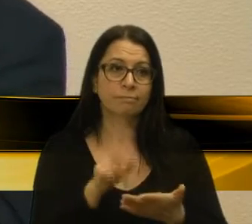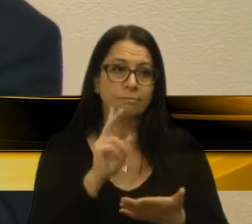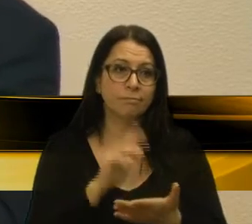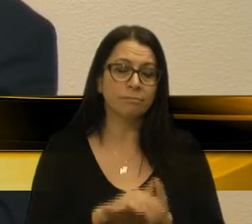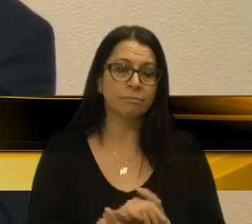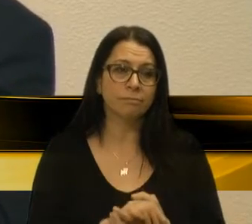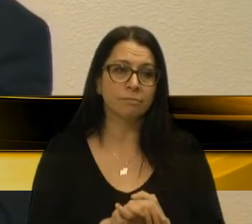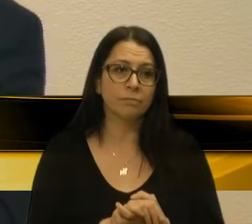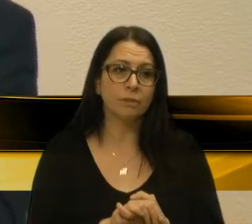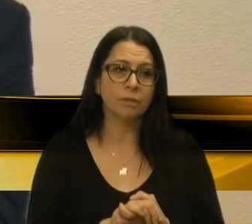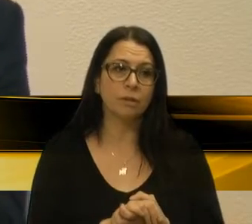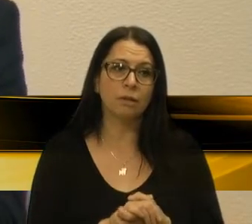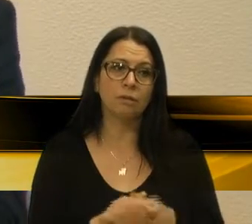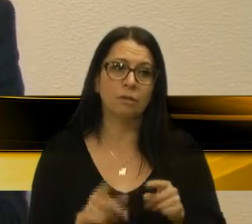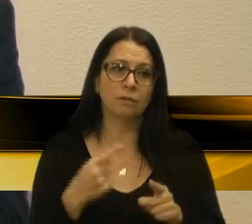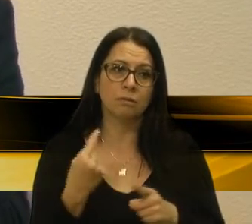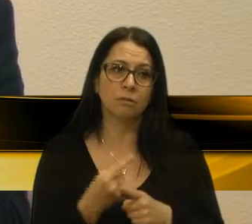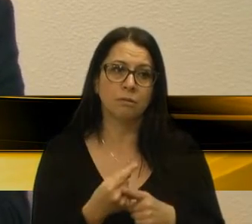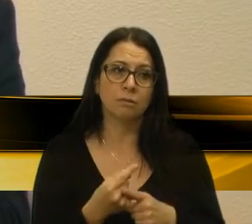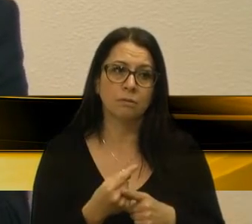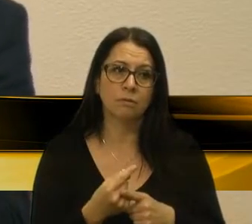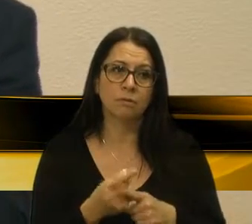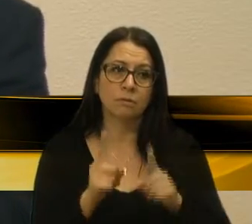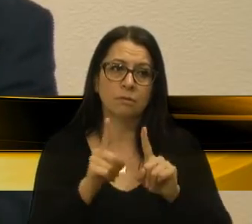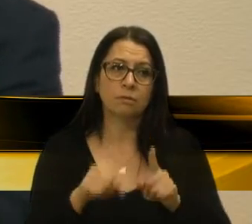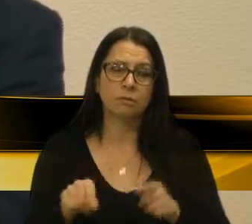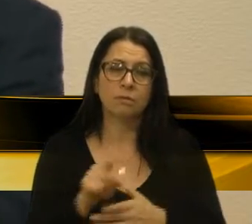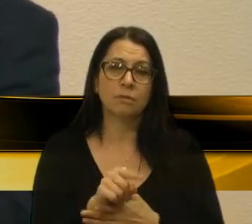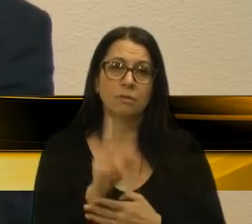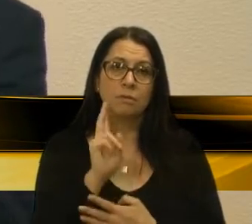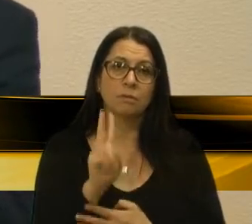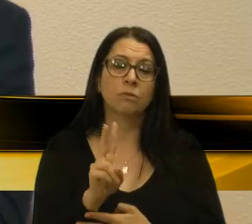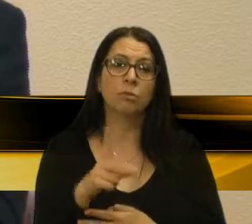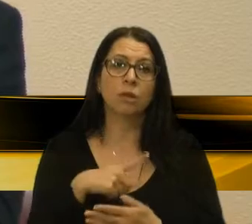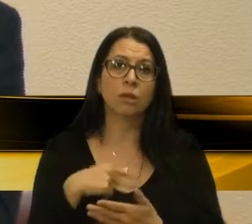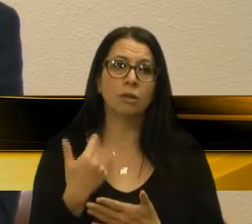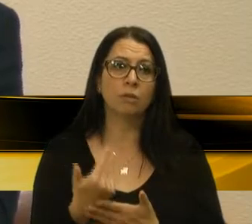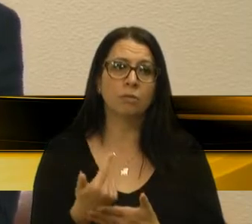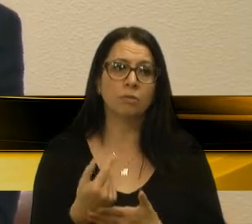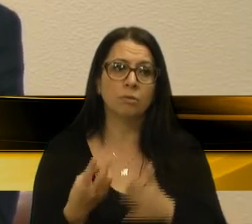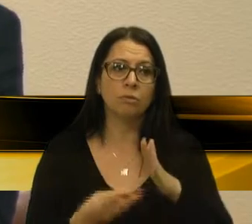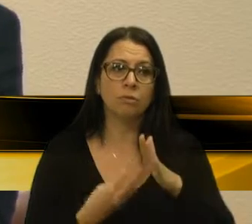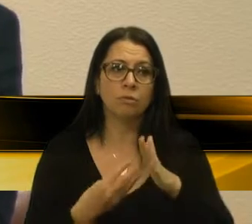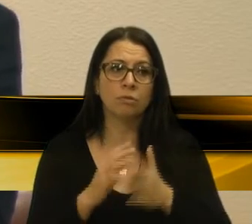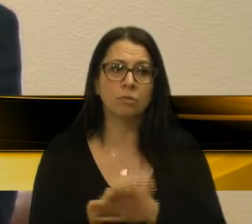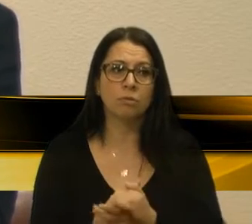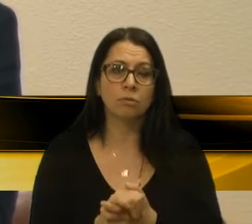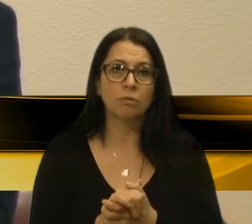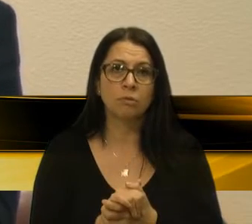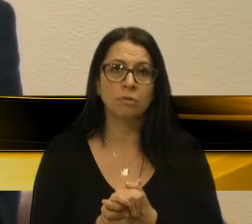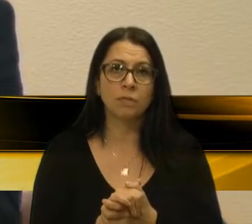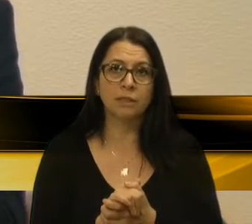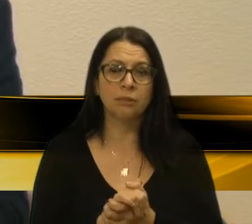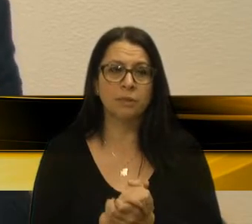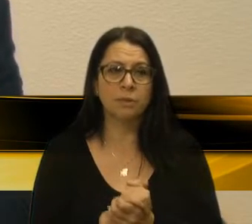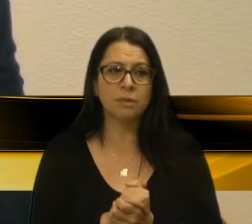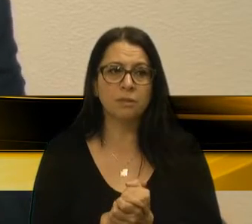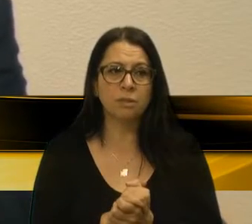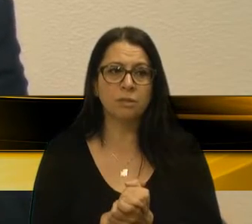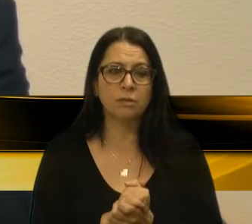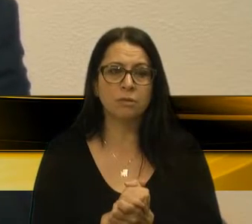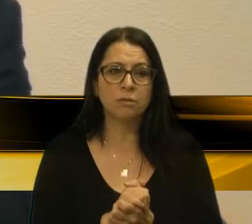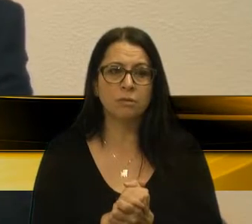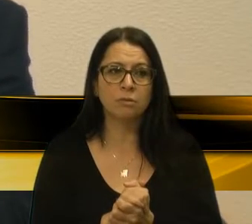servidores atuam, é no limite que esses servidores atendem e esse é o reflexo da terceirização da área de saúde. Então, é